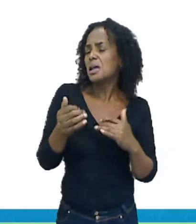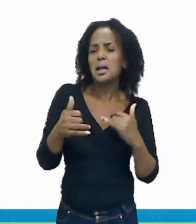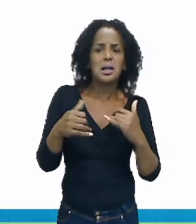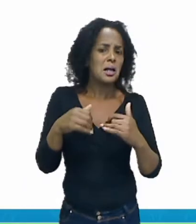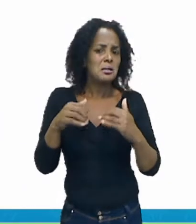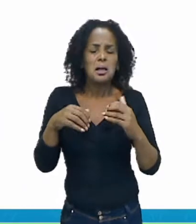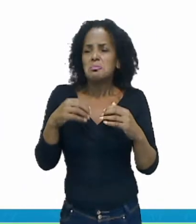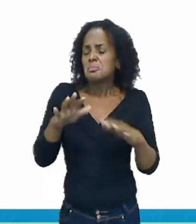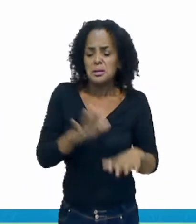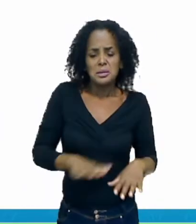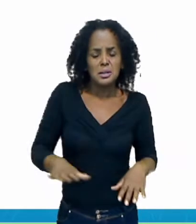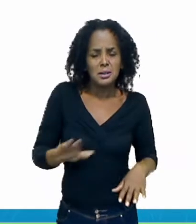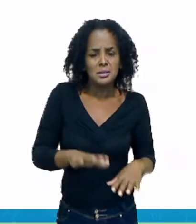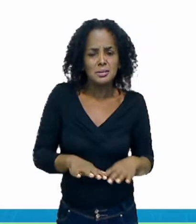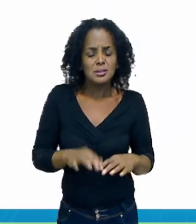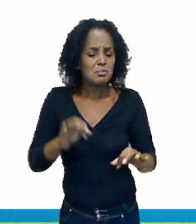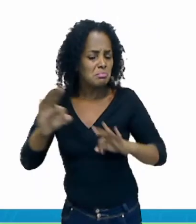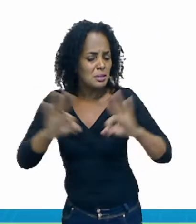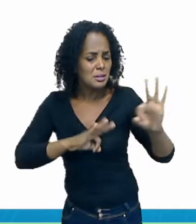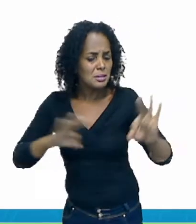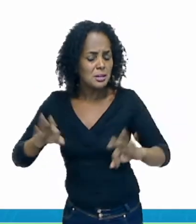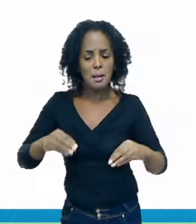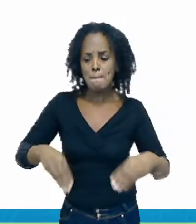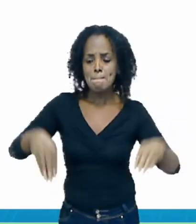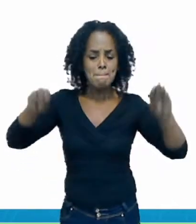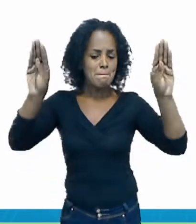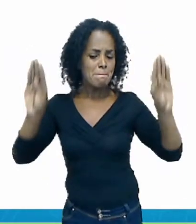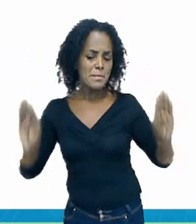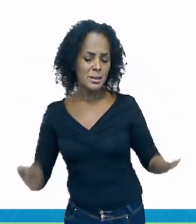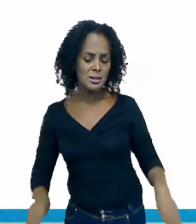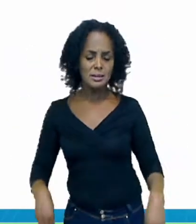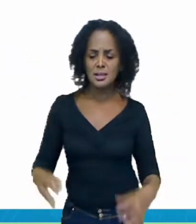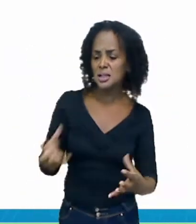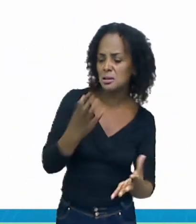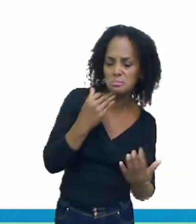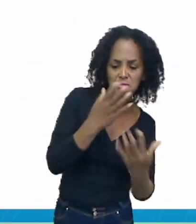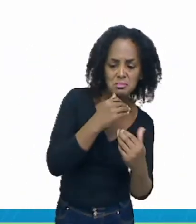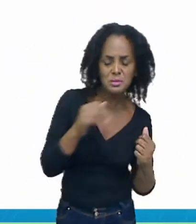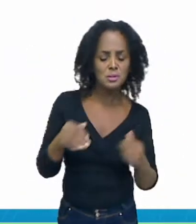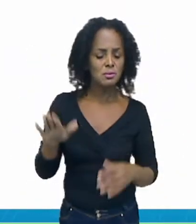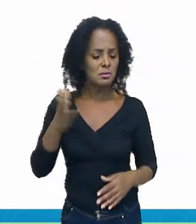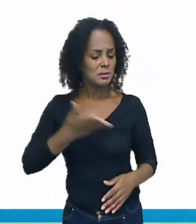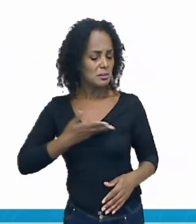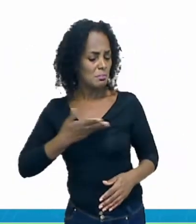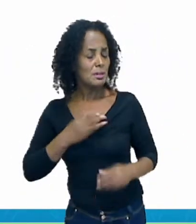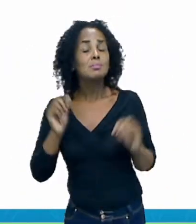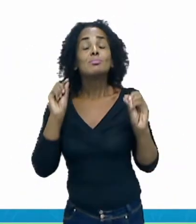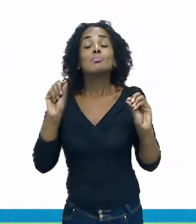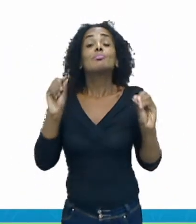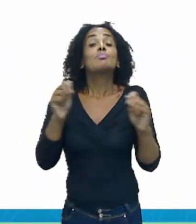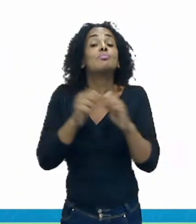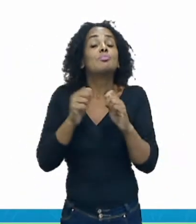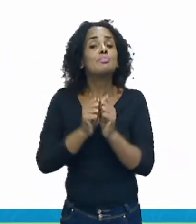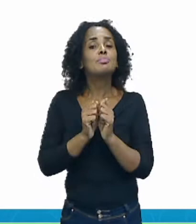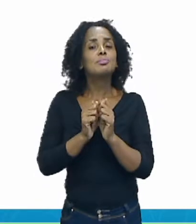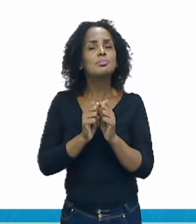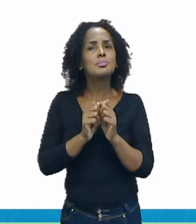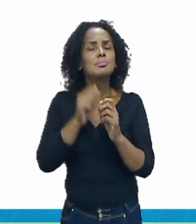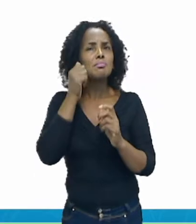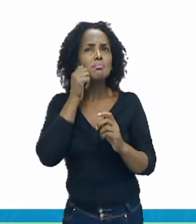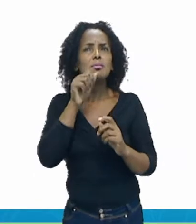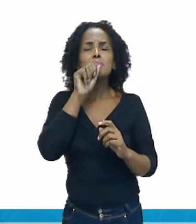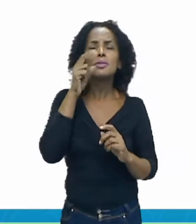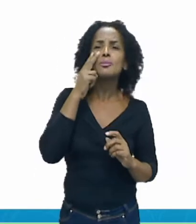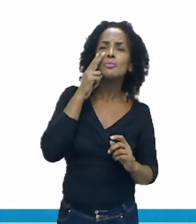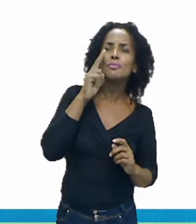Alice havia programado um piquenique com as amiguinhas. E agora? O que fazer? Mamãe viu Alice